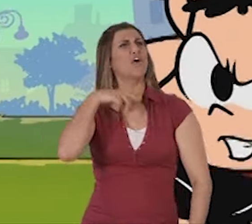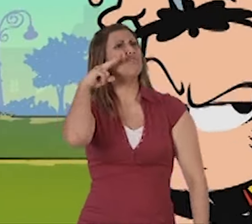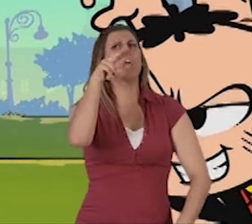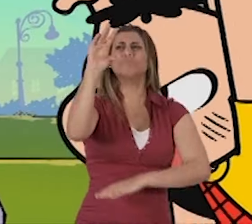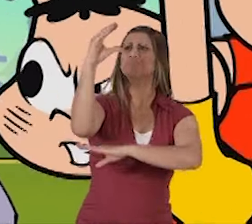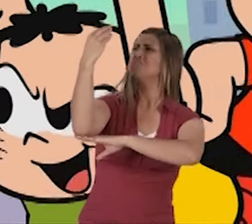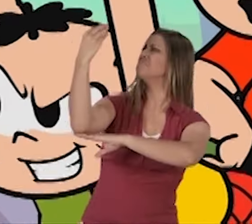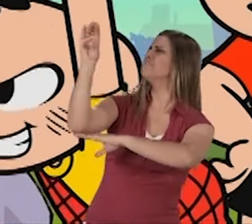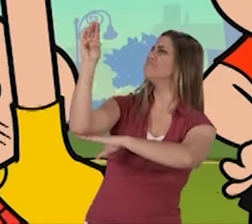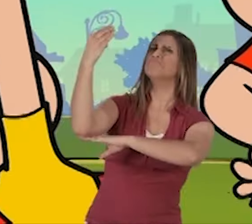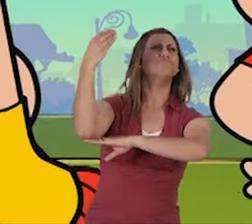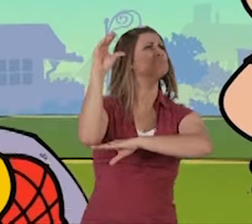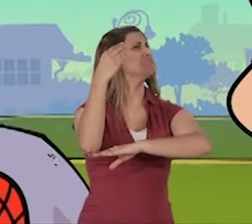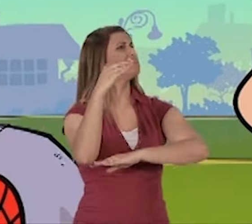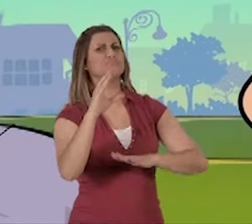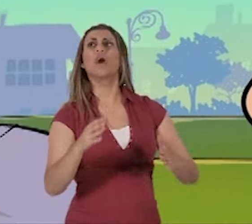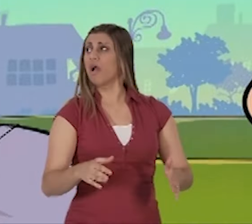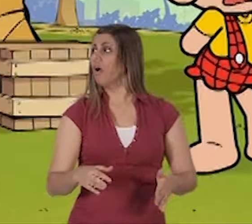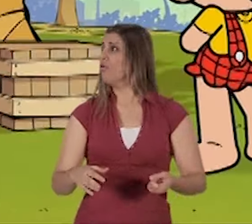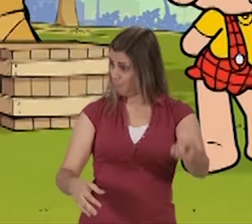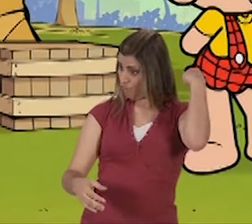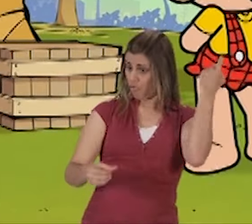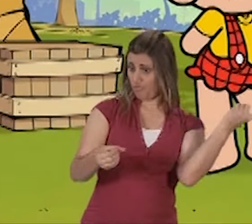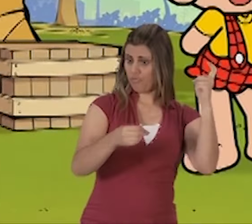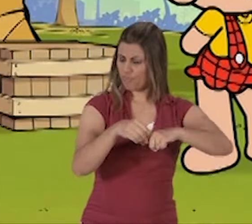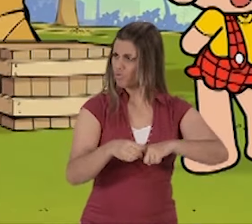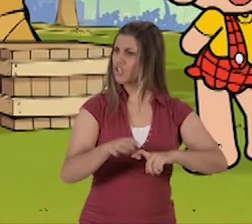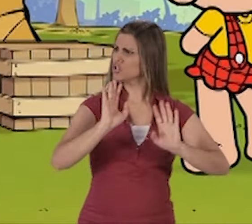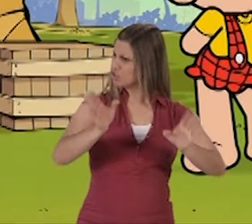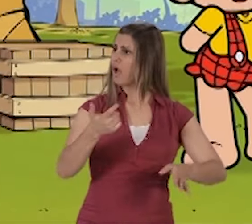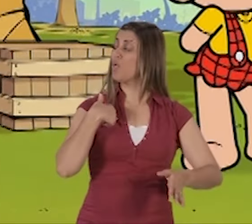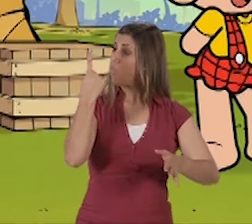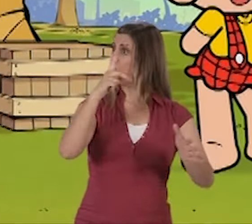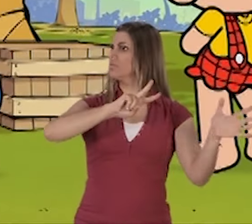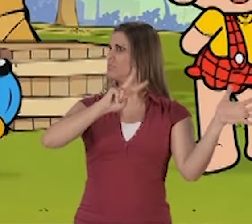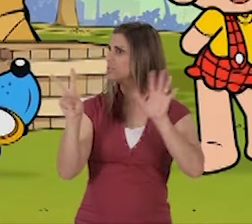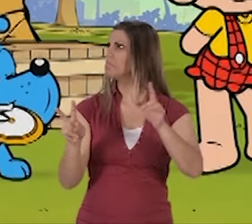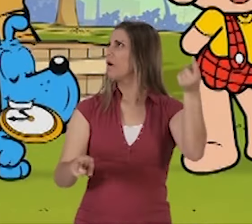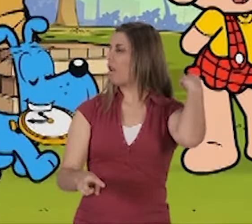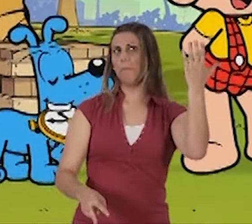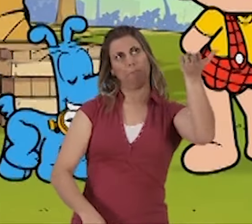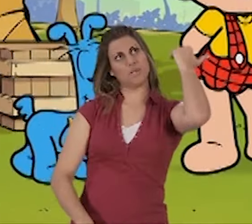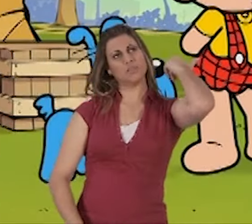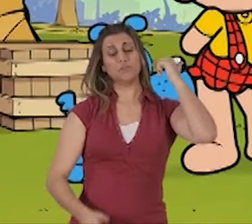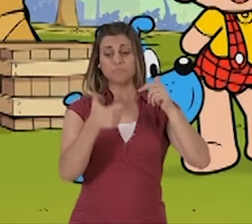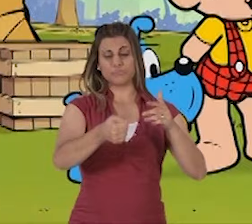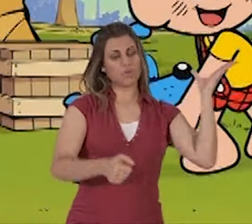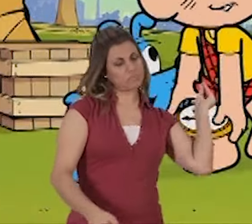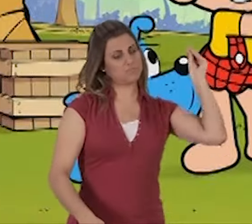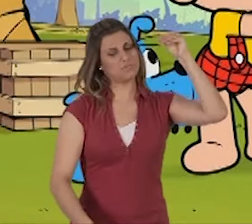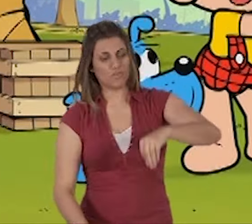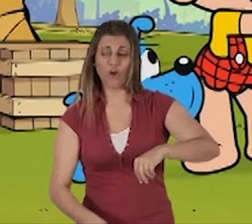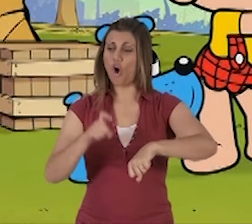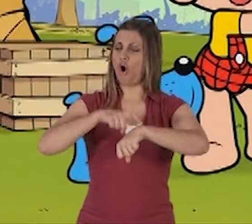lá na pré-história, acredita? Ah, e já voltou! Já voltou? Não, na verdade eu fiquei uma semana inteira lá! E você me